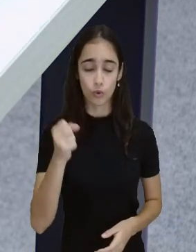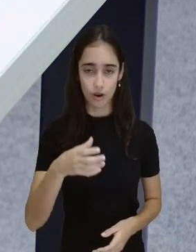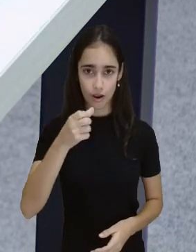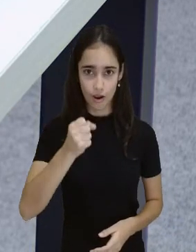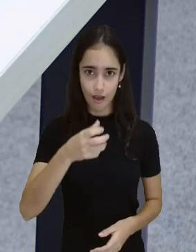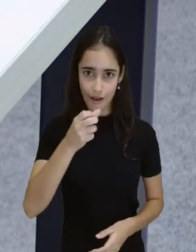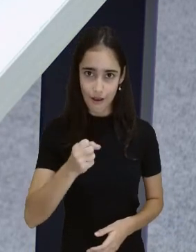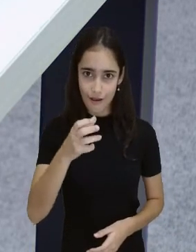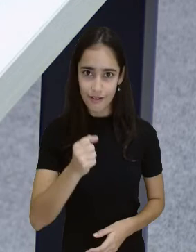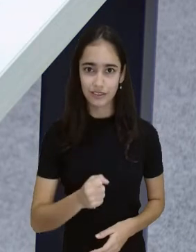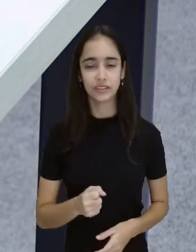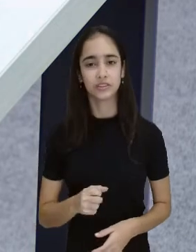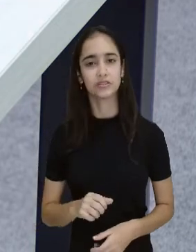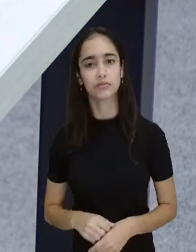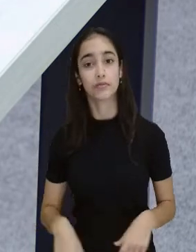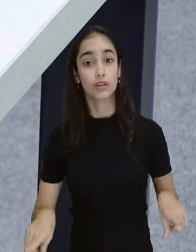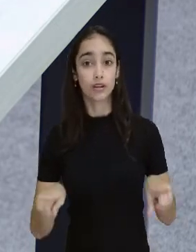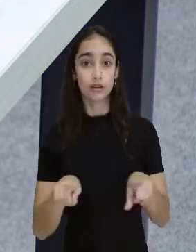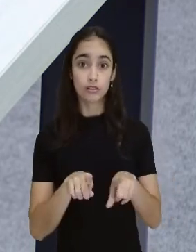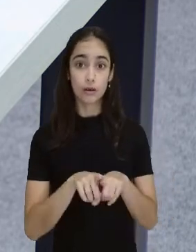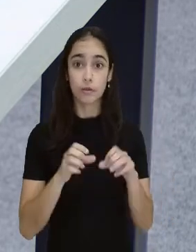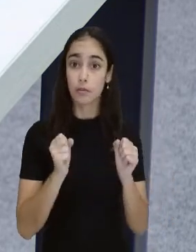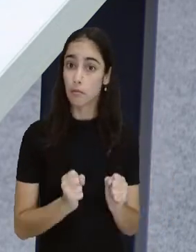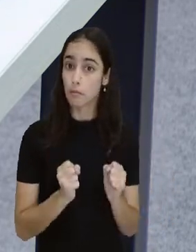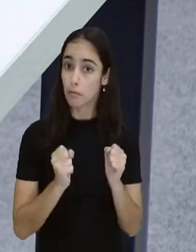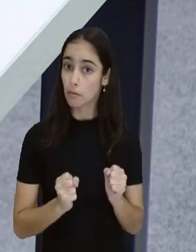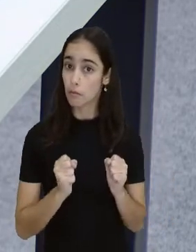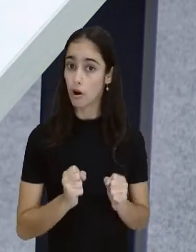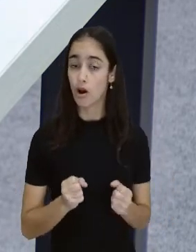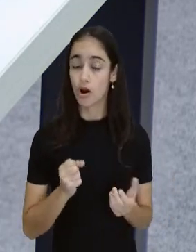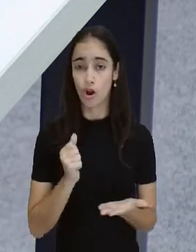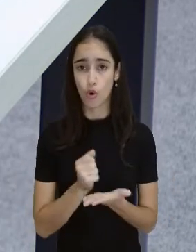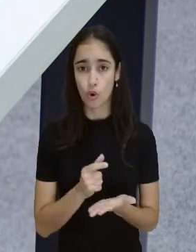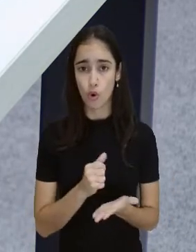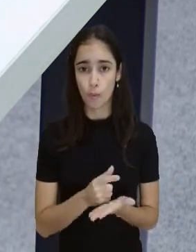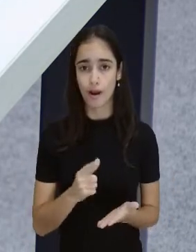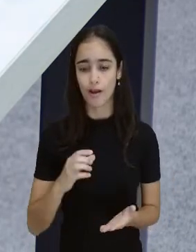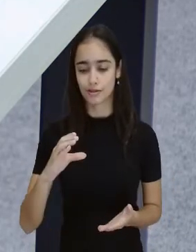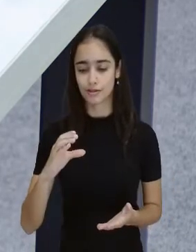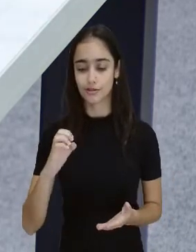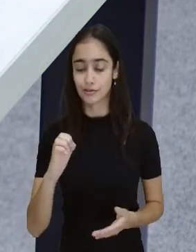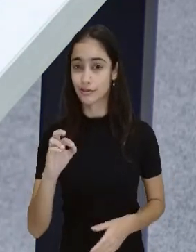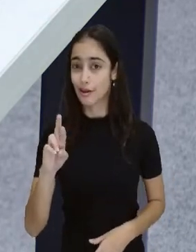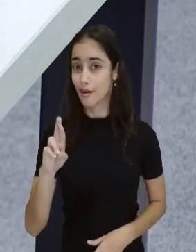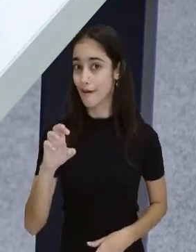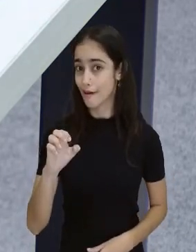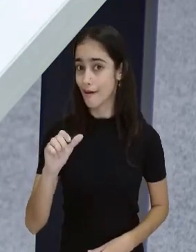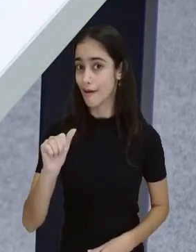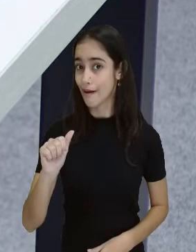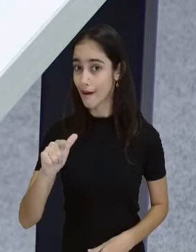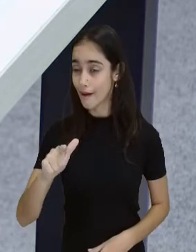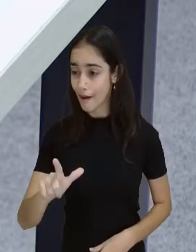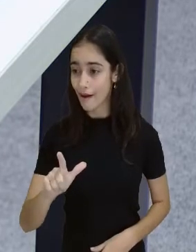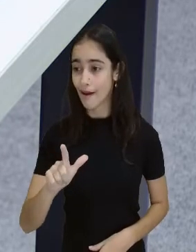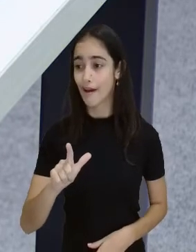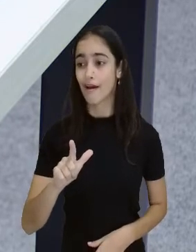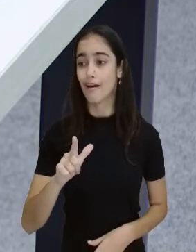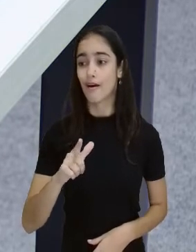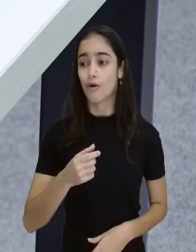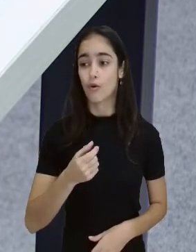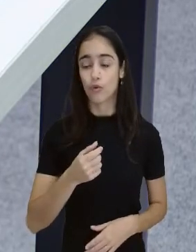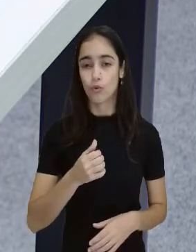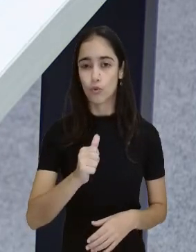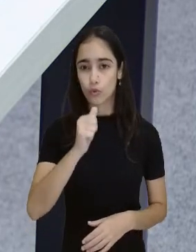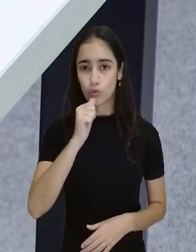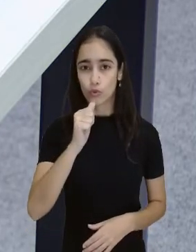comprar também o cereal, o suco e o cookies, que também daria 5 reais. Olha